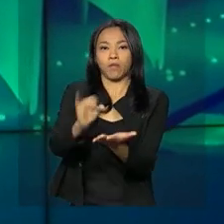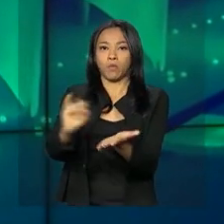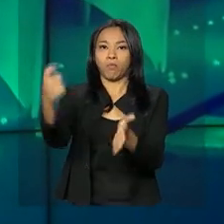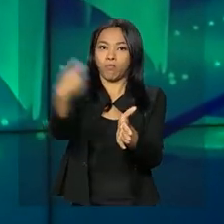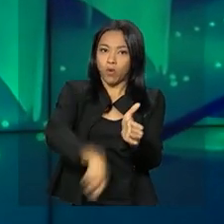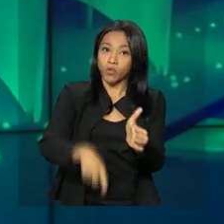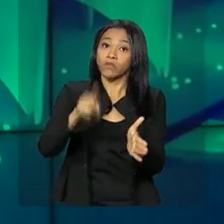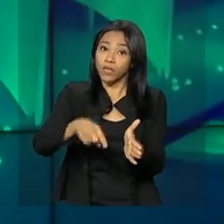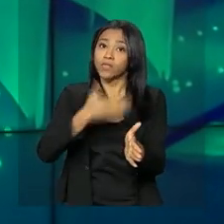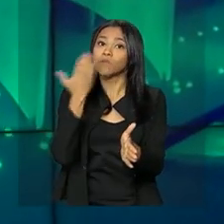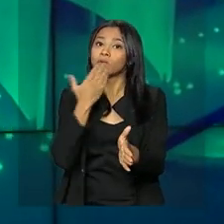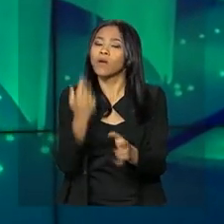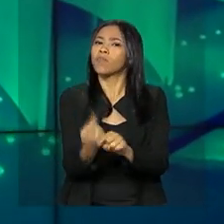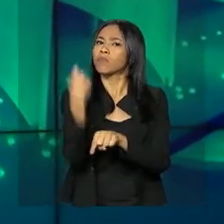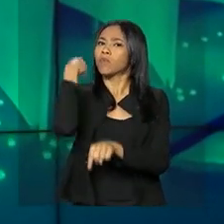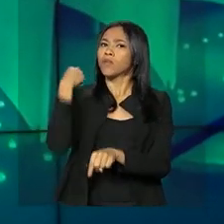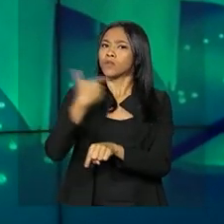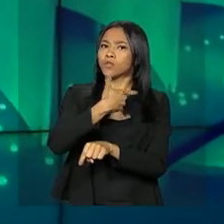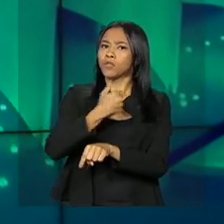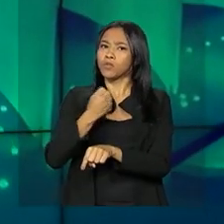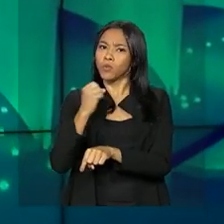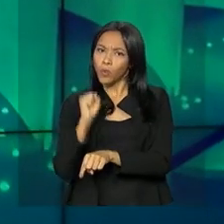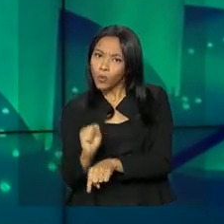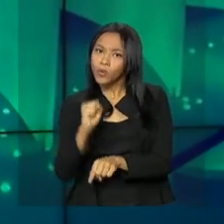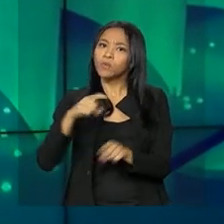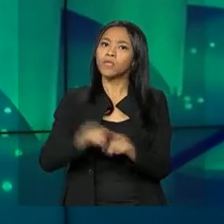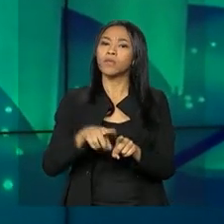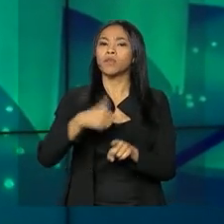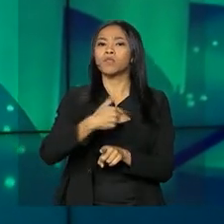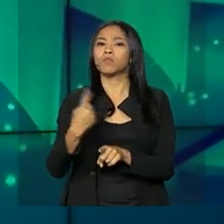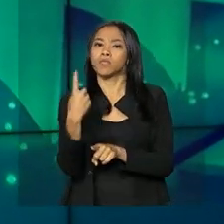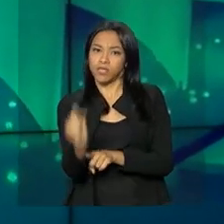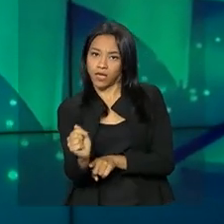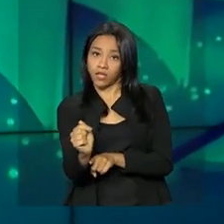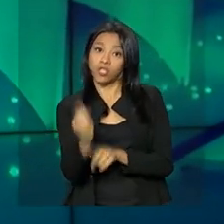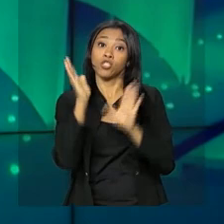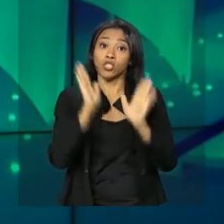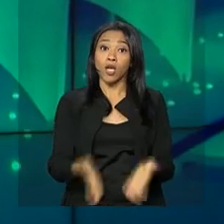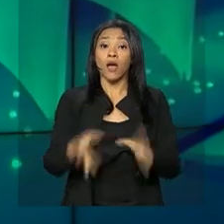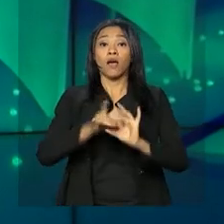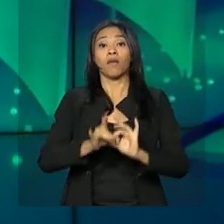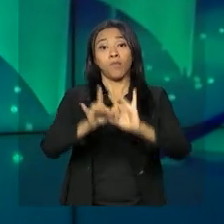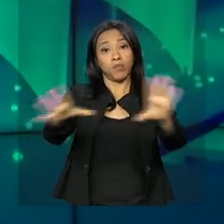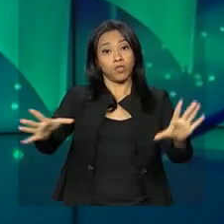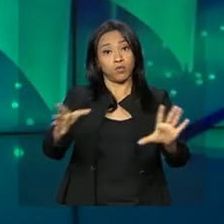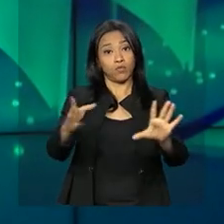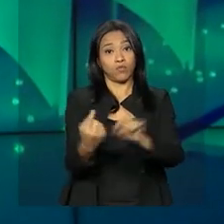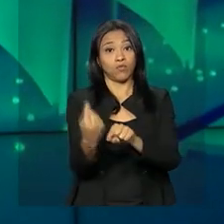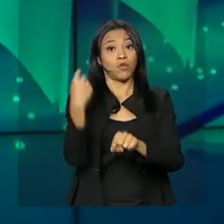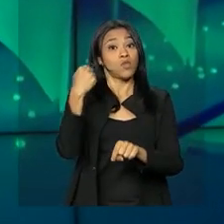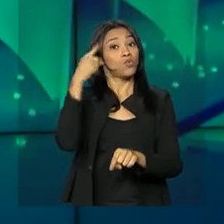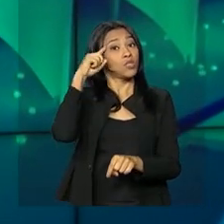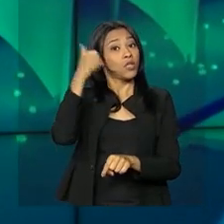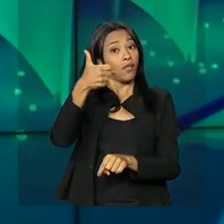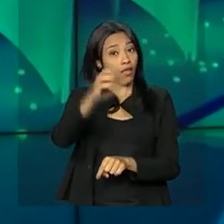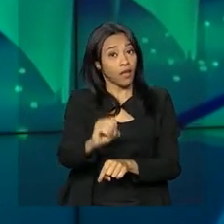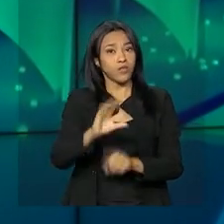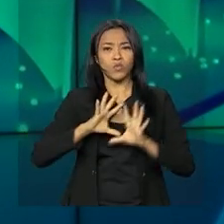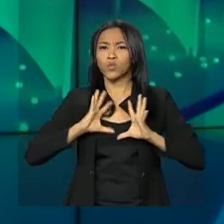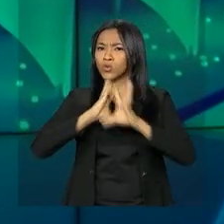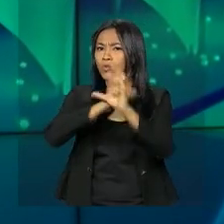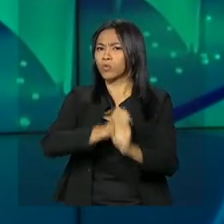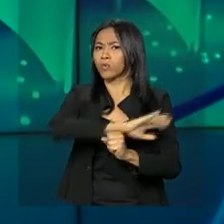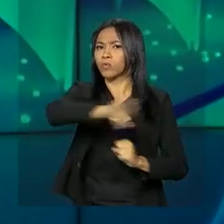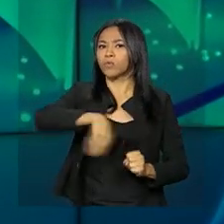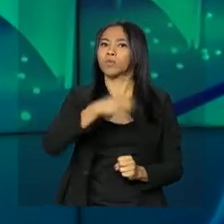residuais de 2008 a 2017. As consultas foram liberadas no último dia 10. Ao todo serão pagos mais